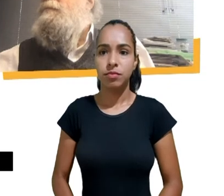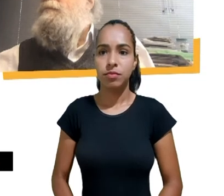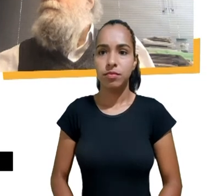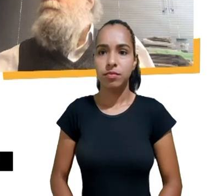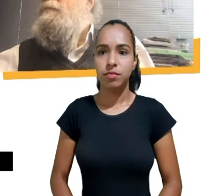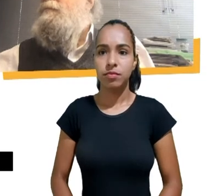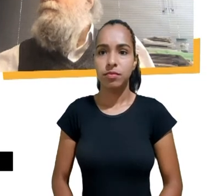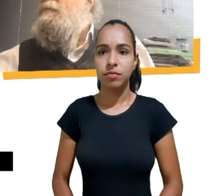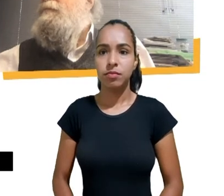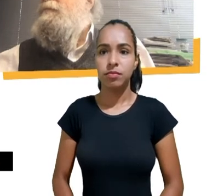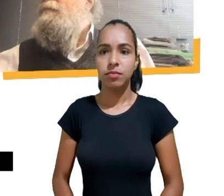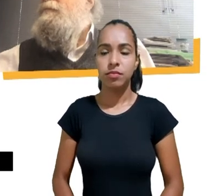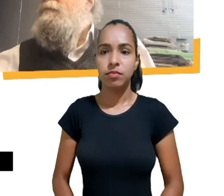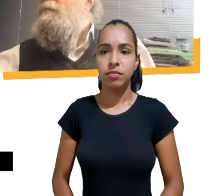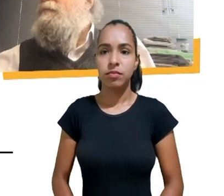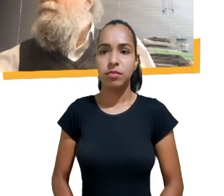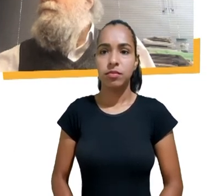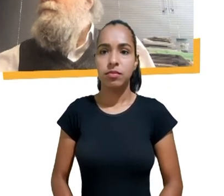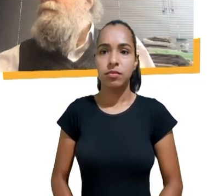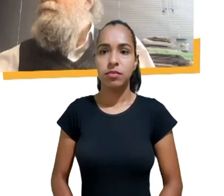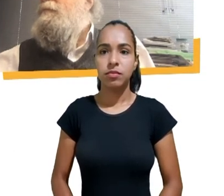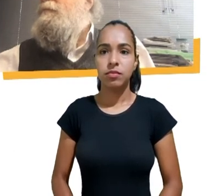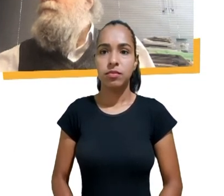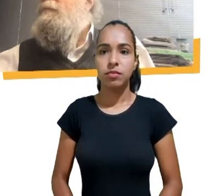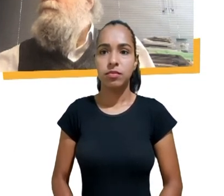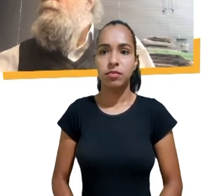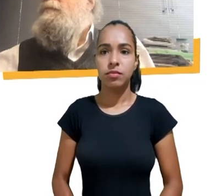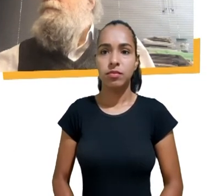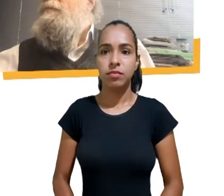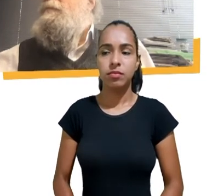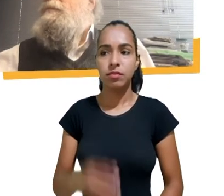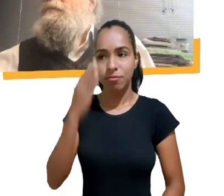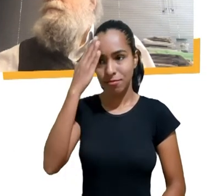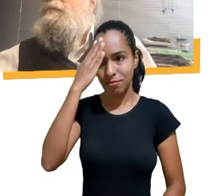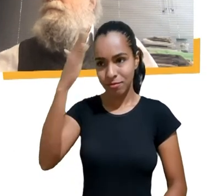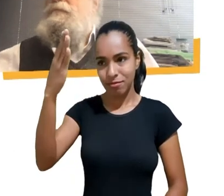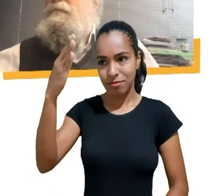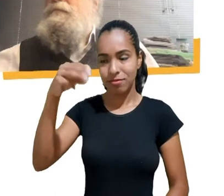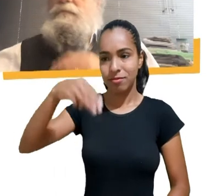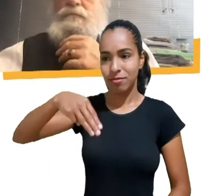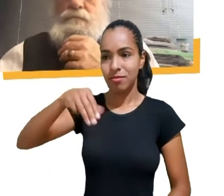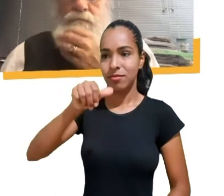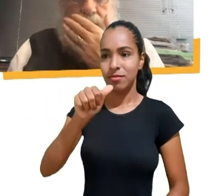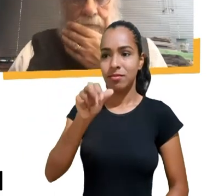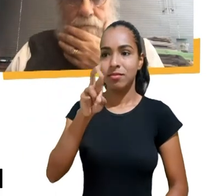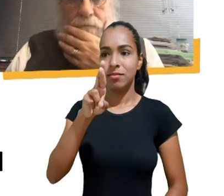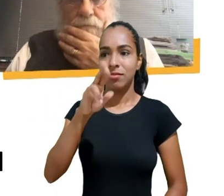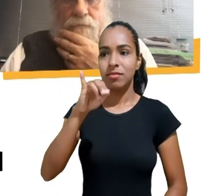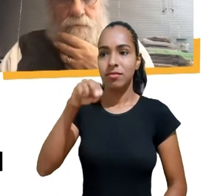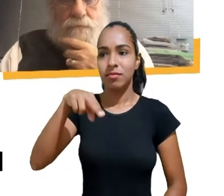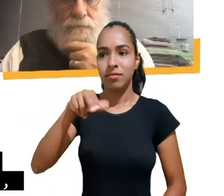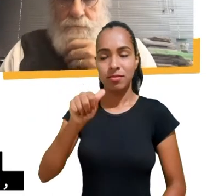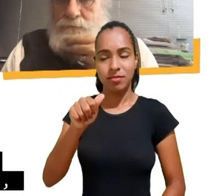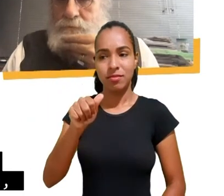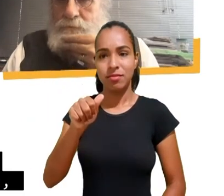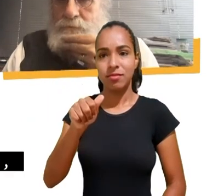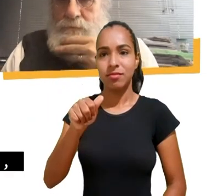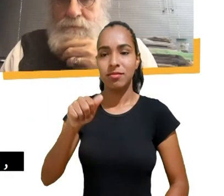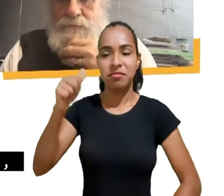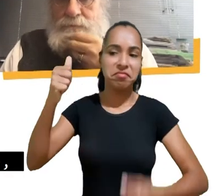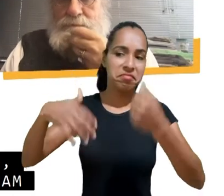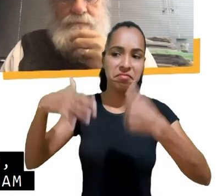Muito obrigada Marina realmente as falas foram incríveis eu estou aqui muito animada com essa nossa